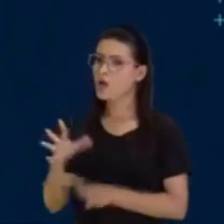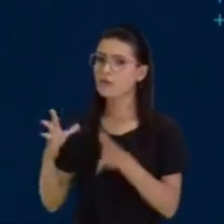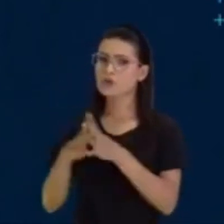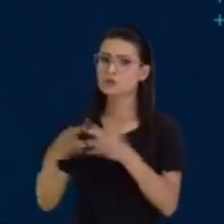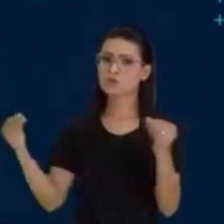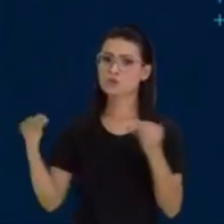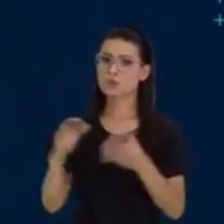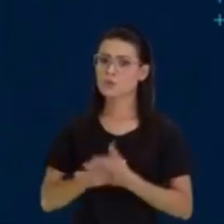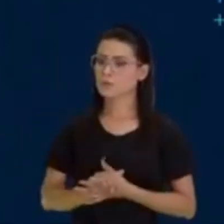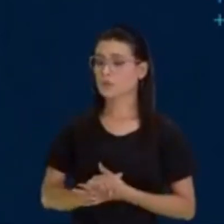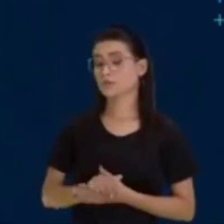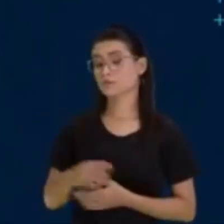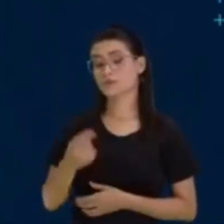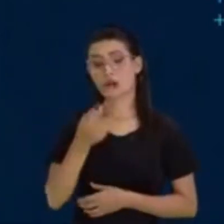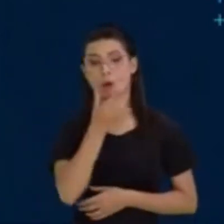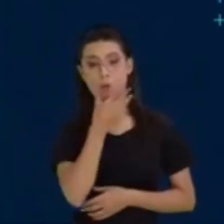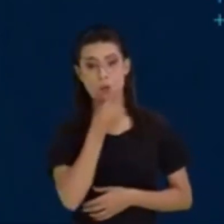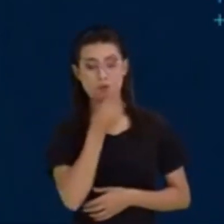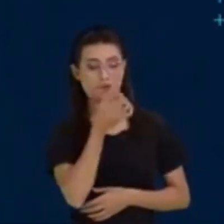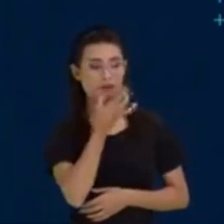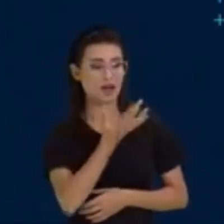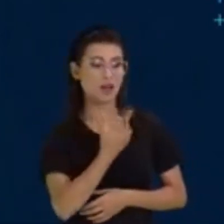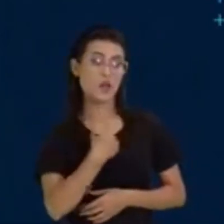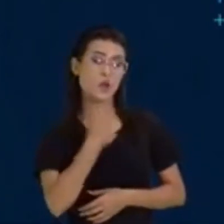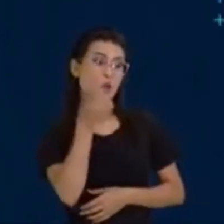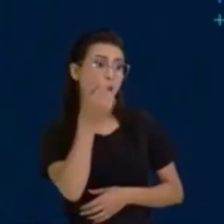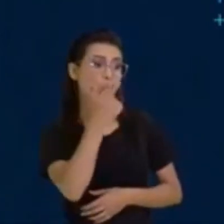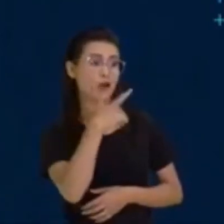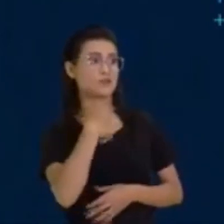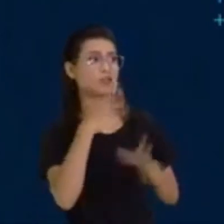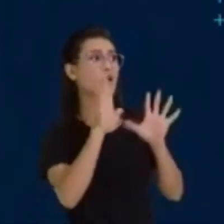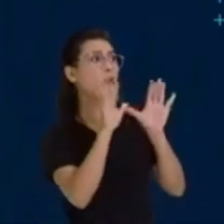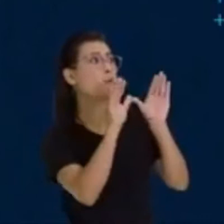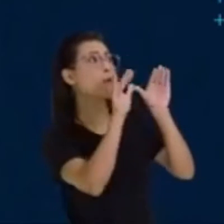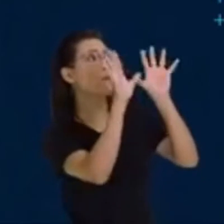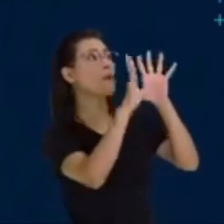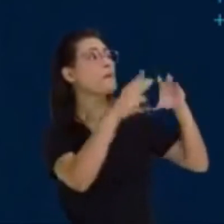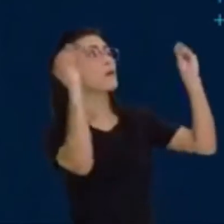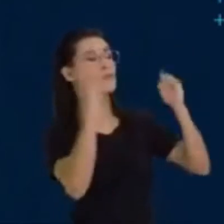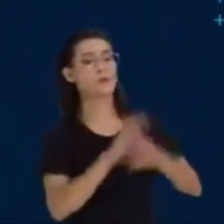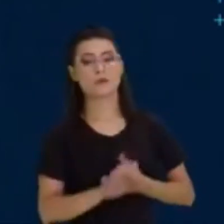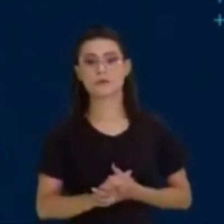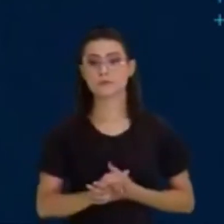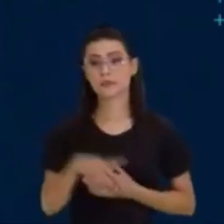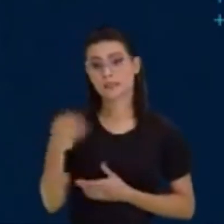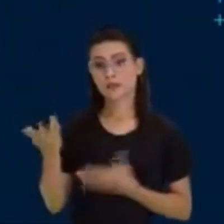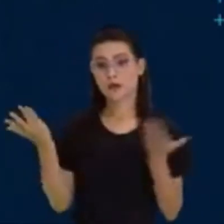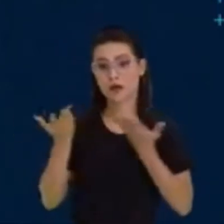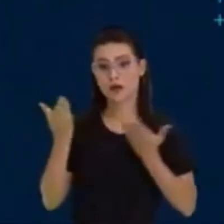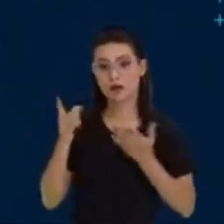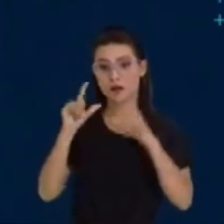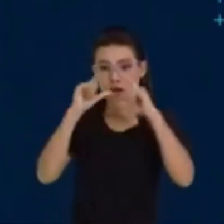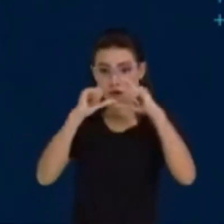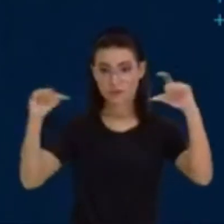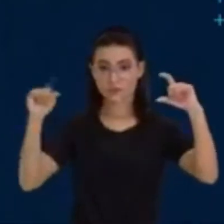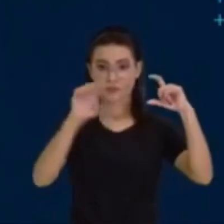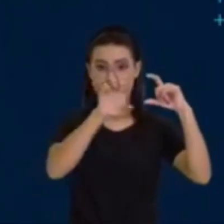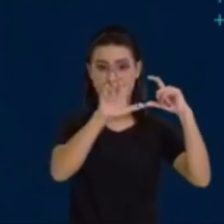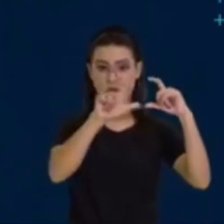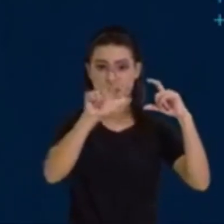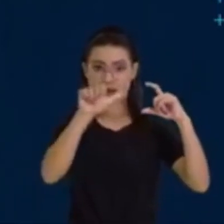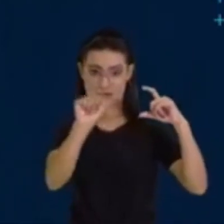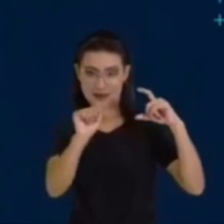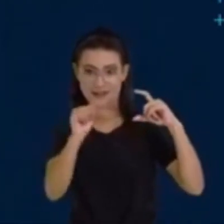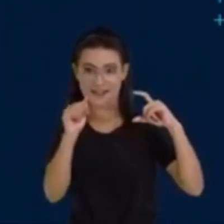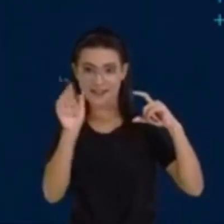ter voado por aí. Destacamos, nesse trecho, as expressões ela e ter voado,